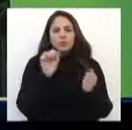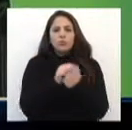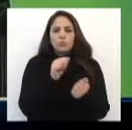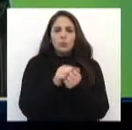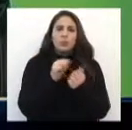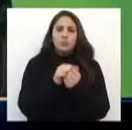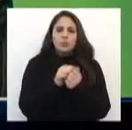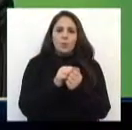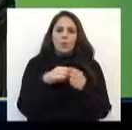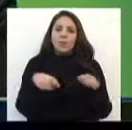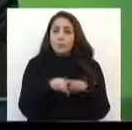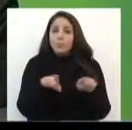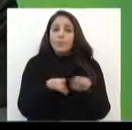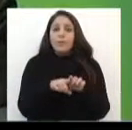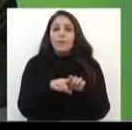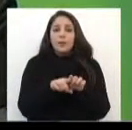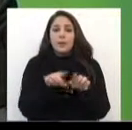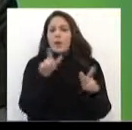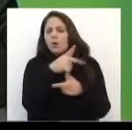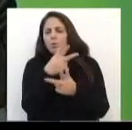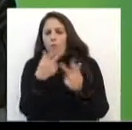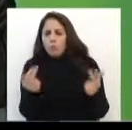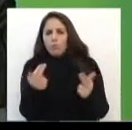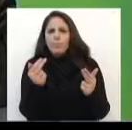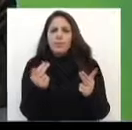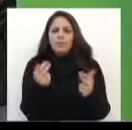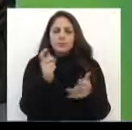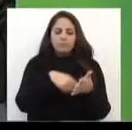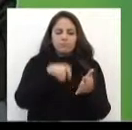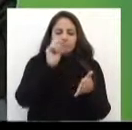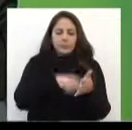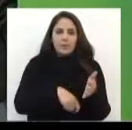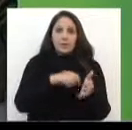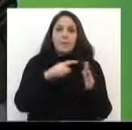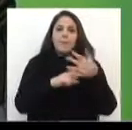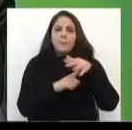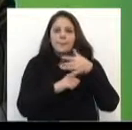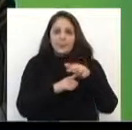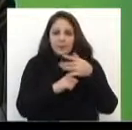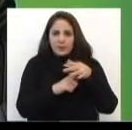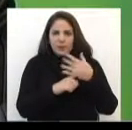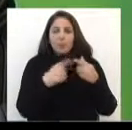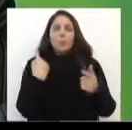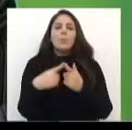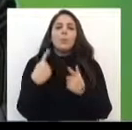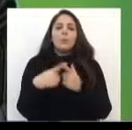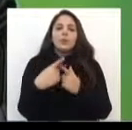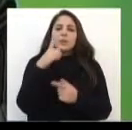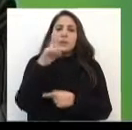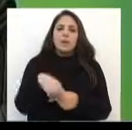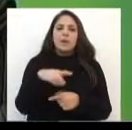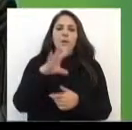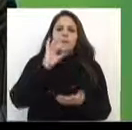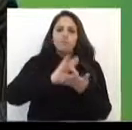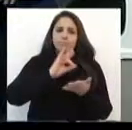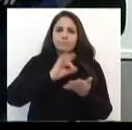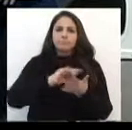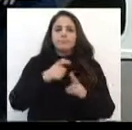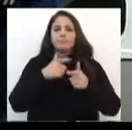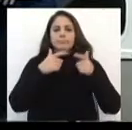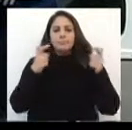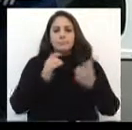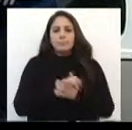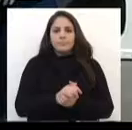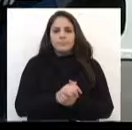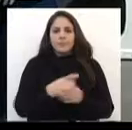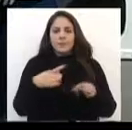até assinaturas, algumas assinaturas do Paraguai e da Argentina, porque foi uma efervescência muito grande. A minha